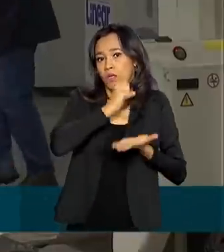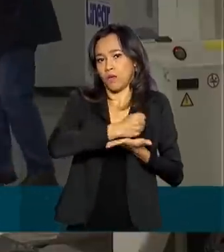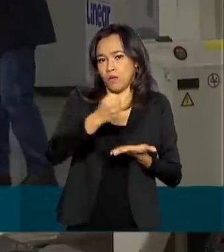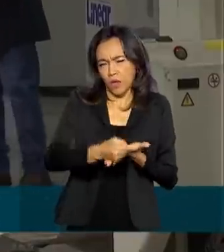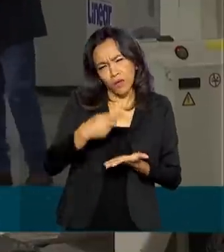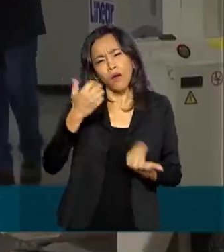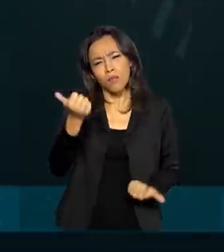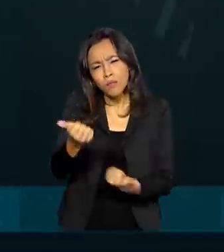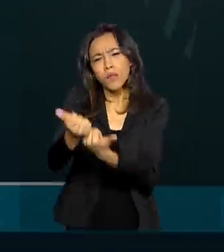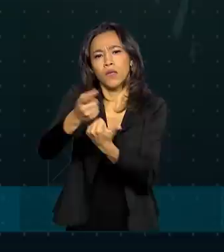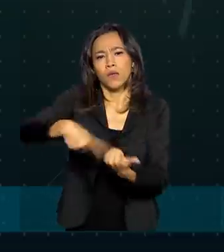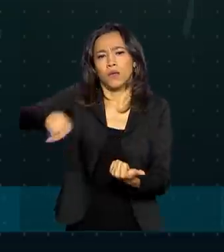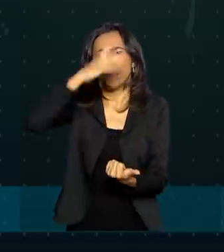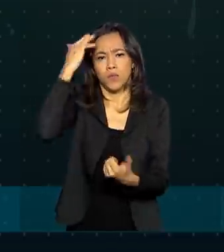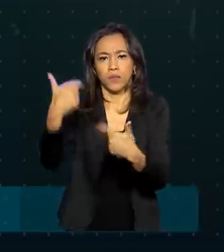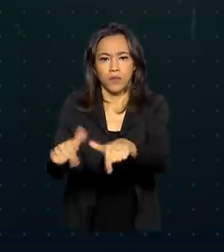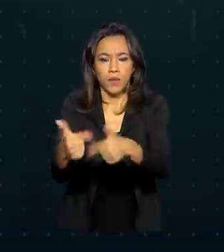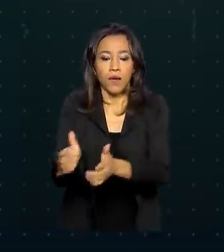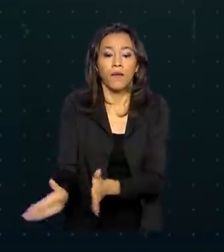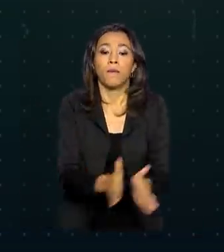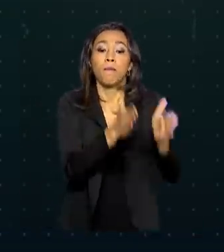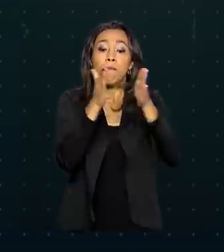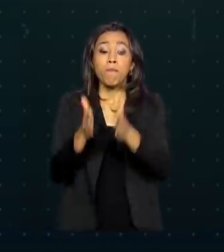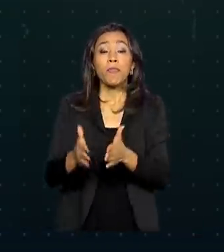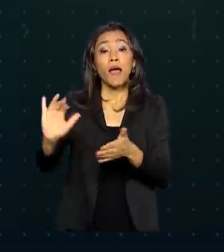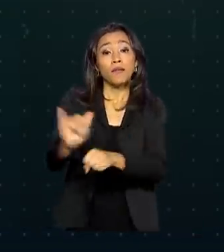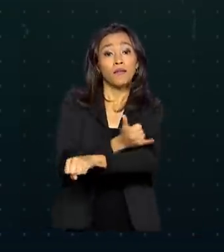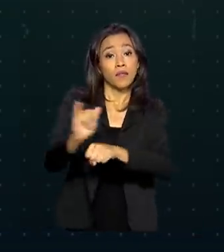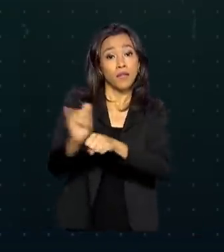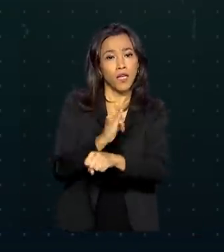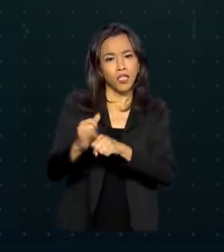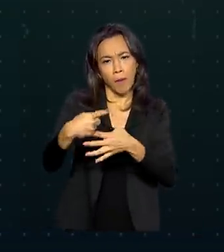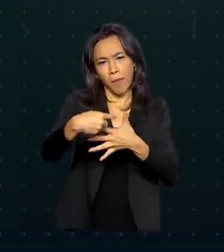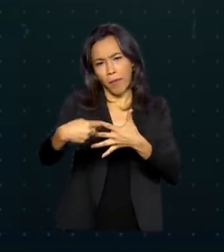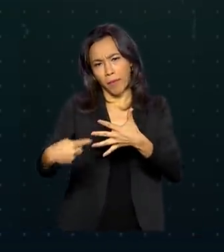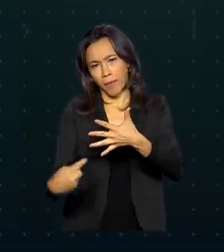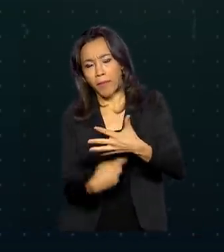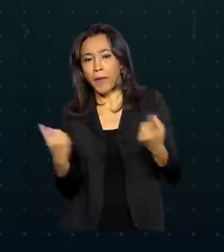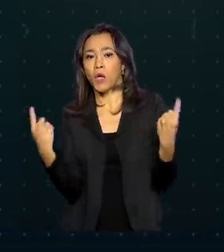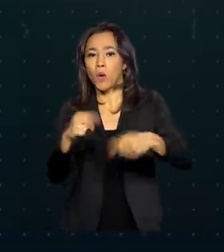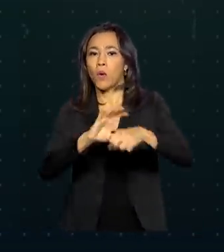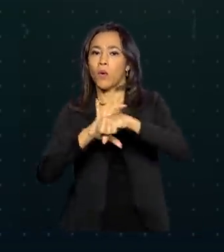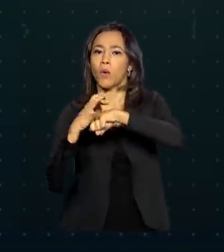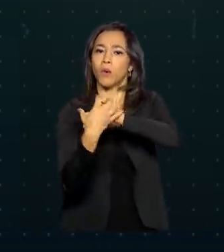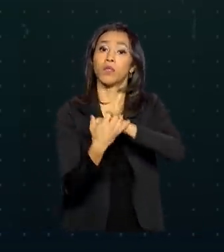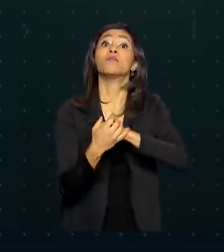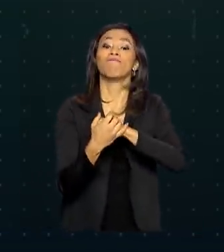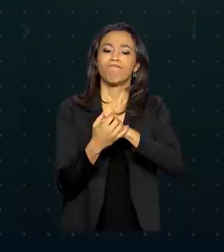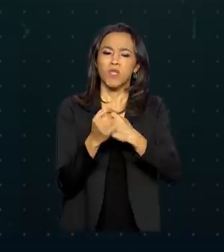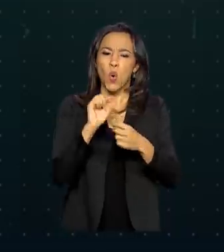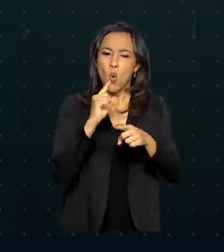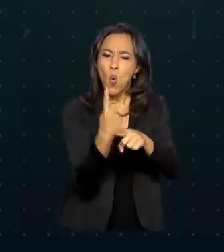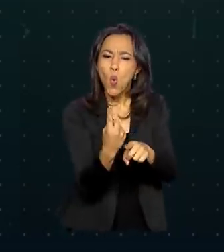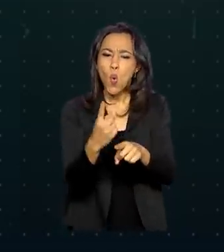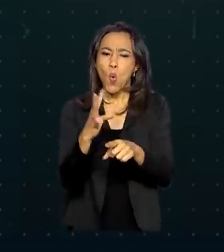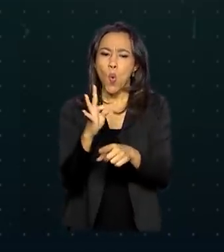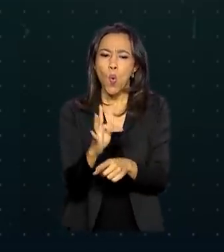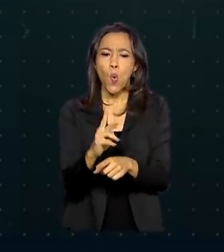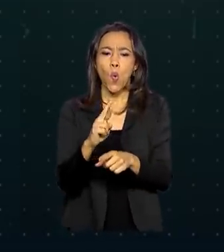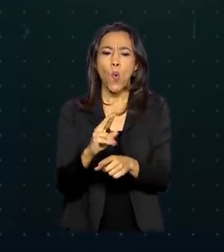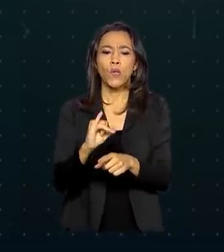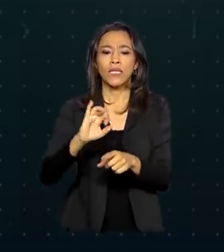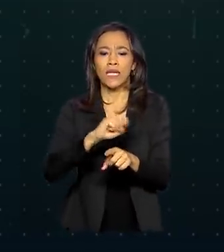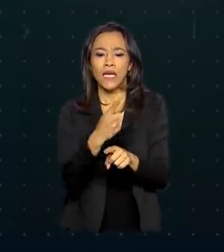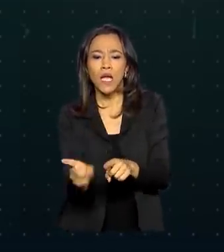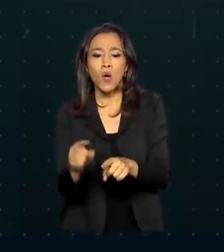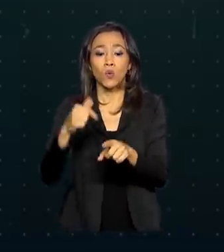aos trabalhadores. As medidas de enfrentamento ao coronavírus vão ter um impacto de R 1,270